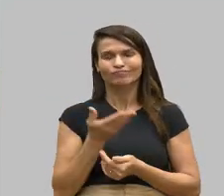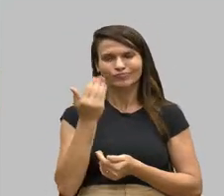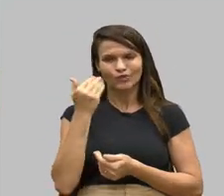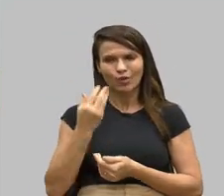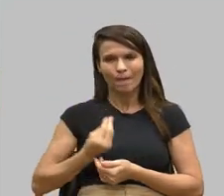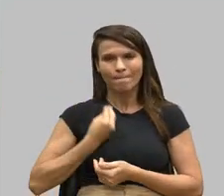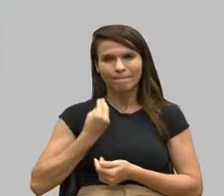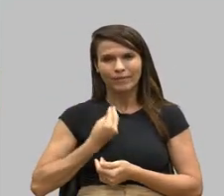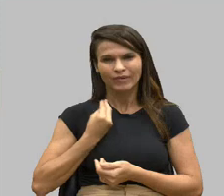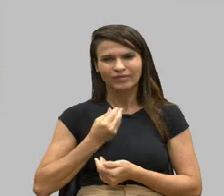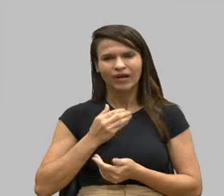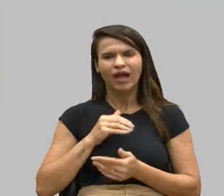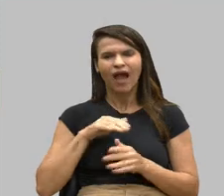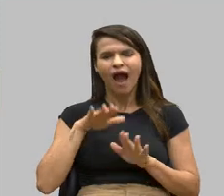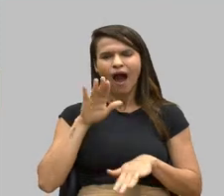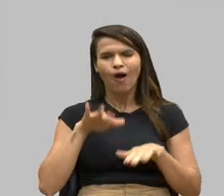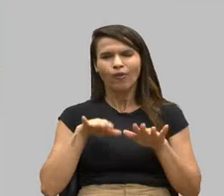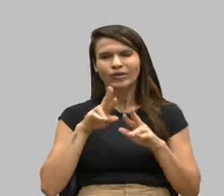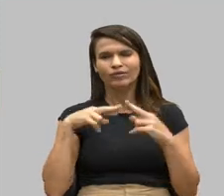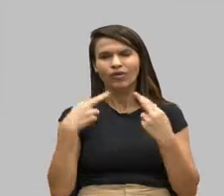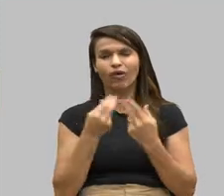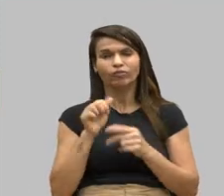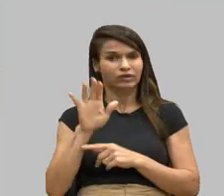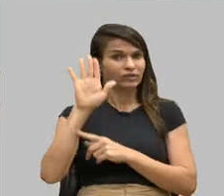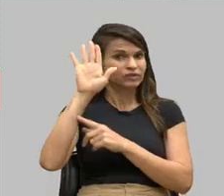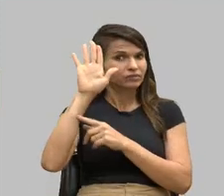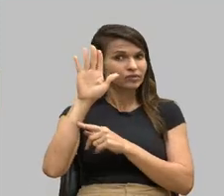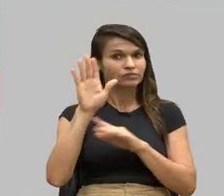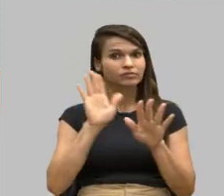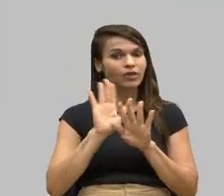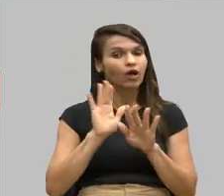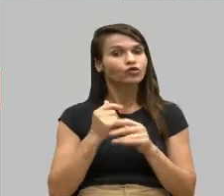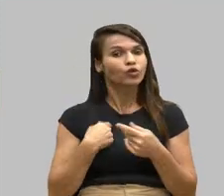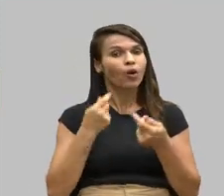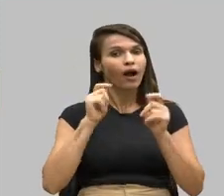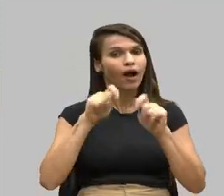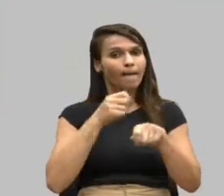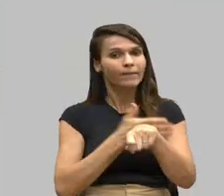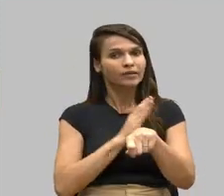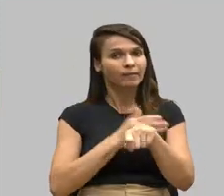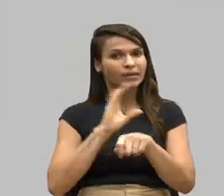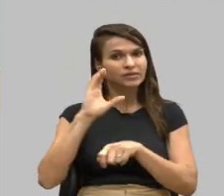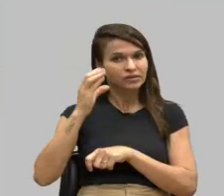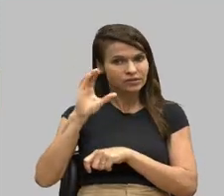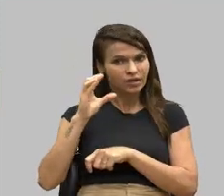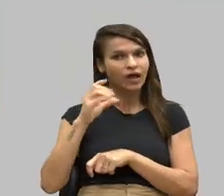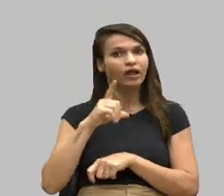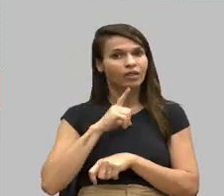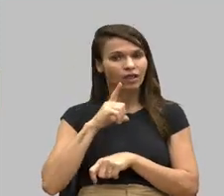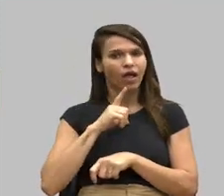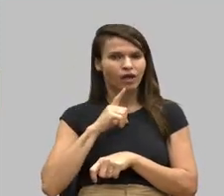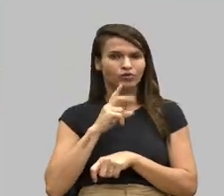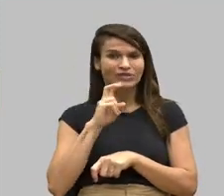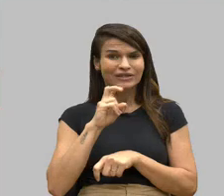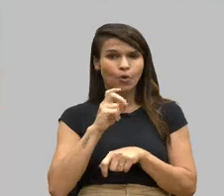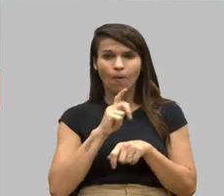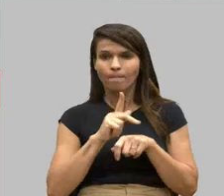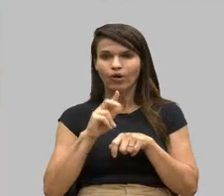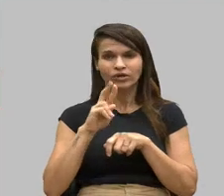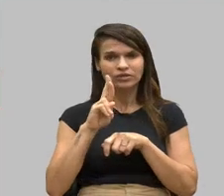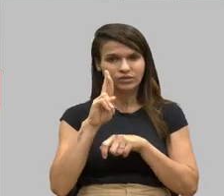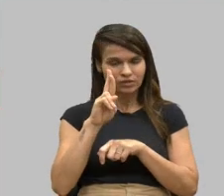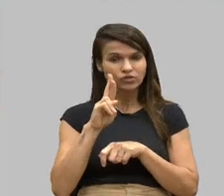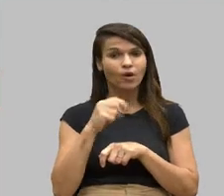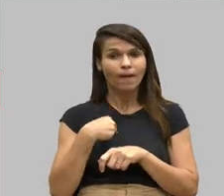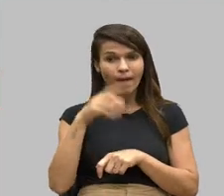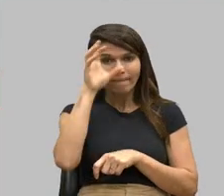congresso, eu levantava a mão. Falei, alto lá. Eu sou capacitada pela ciência, tenho cinco pós-graduação, e aprendi